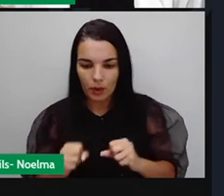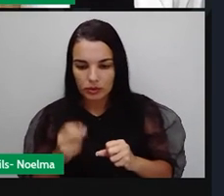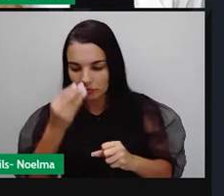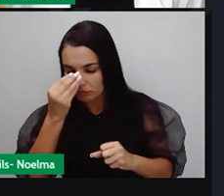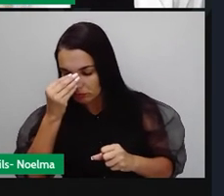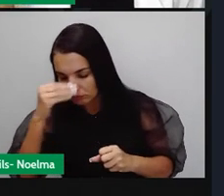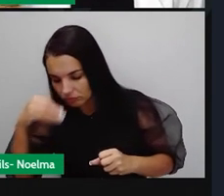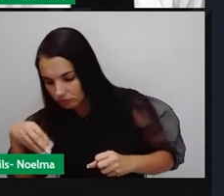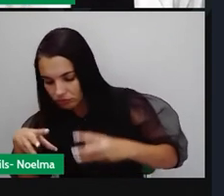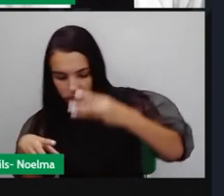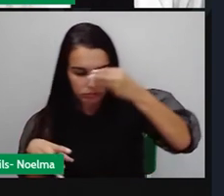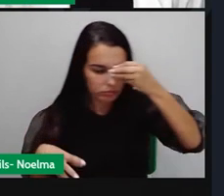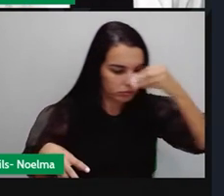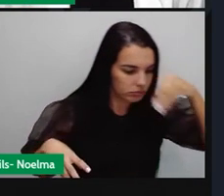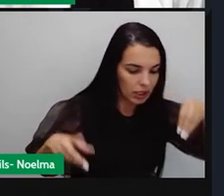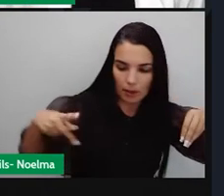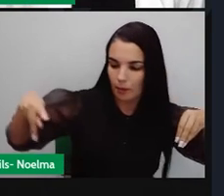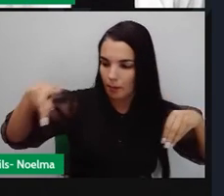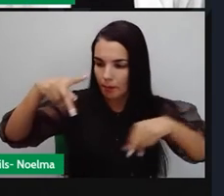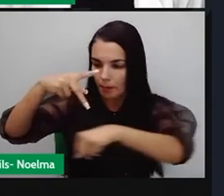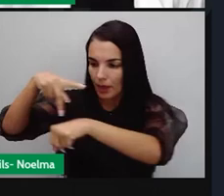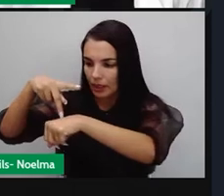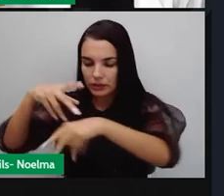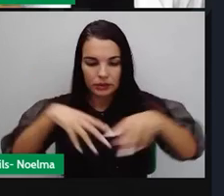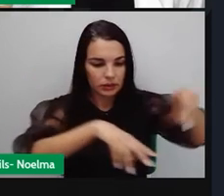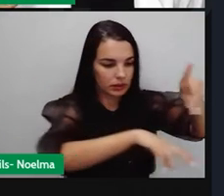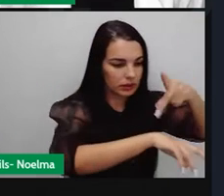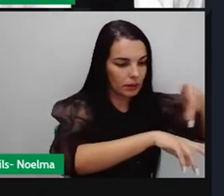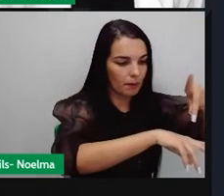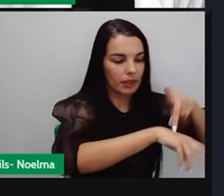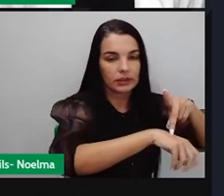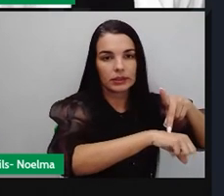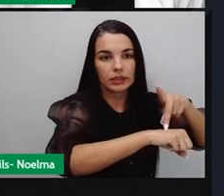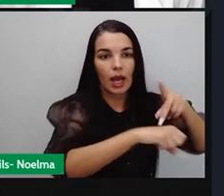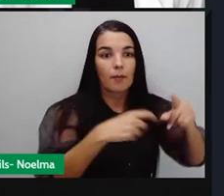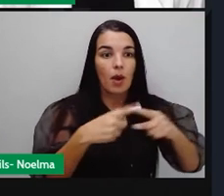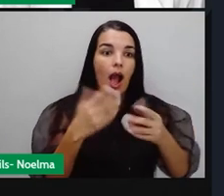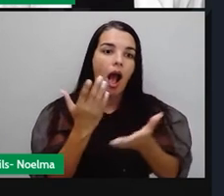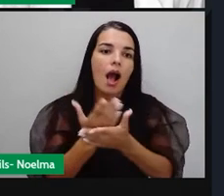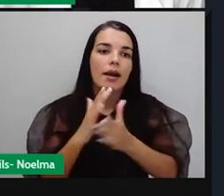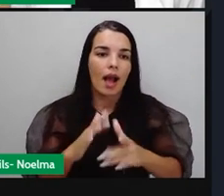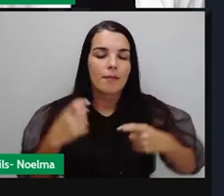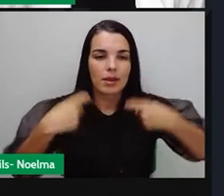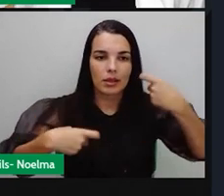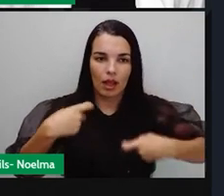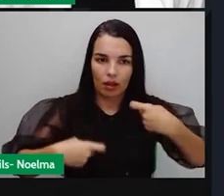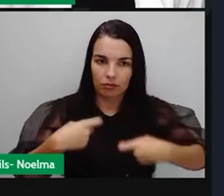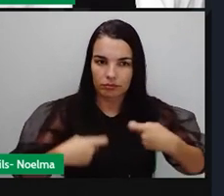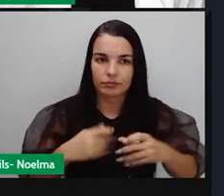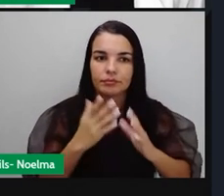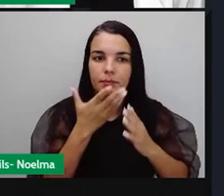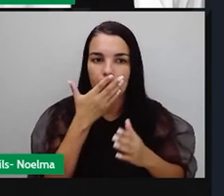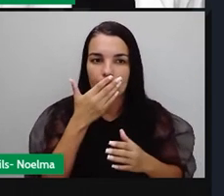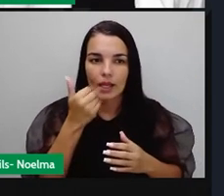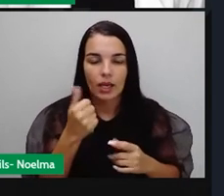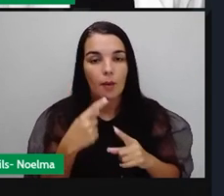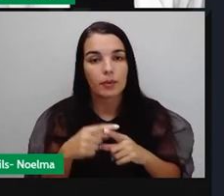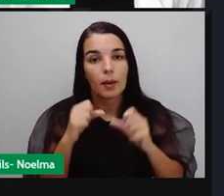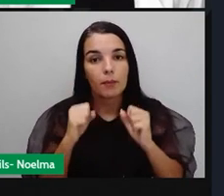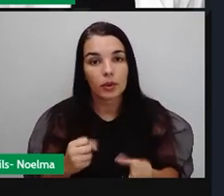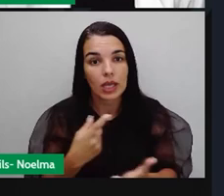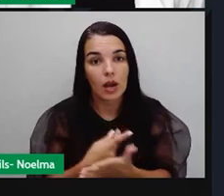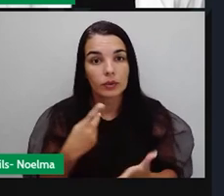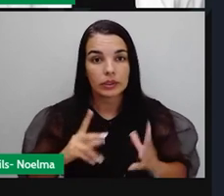acabem entrando em guerra, porque quando você entra em uma guerra com essa arma, você não sabe o que pode